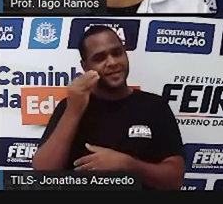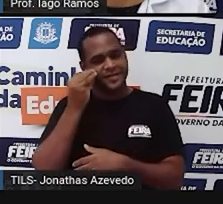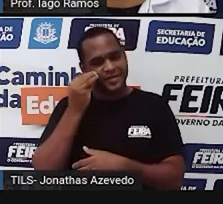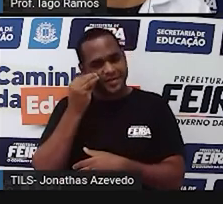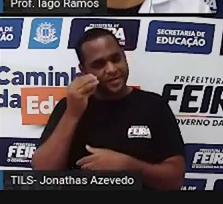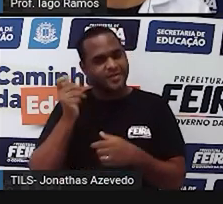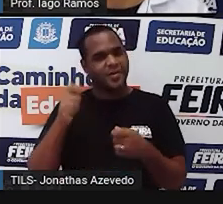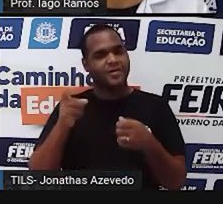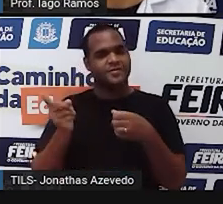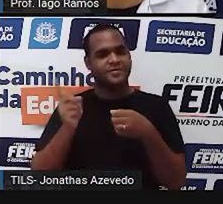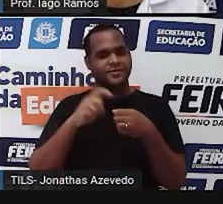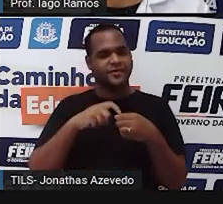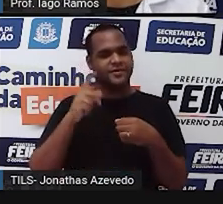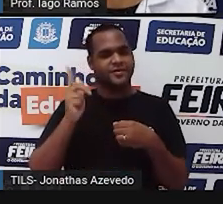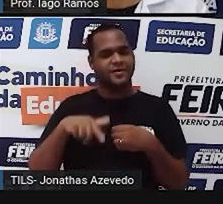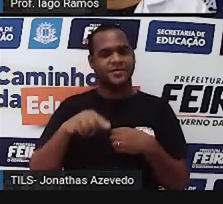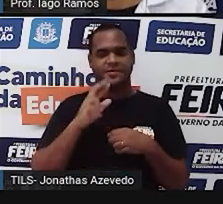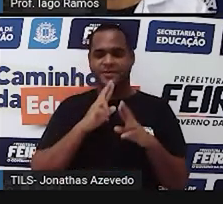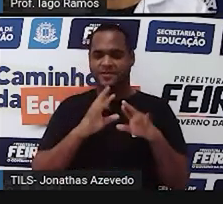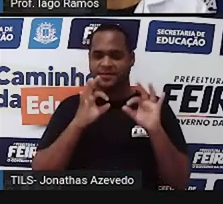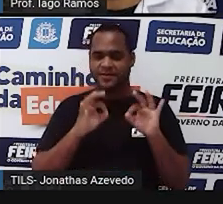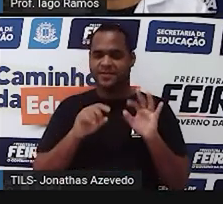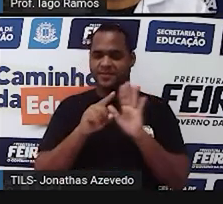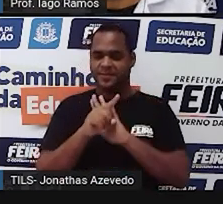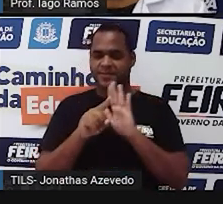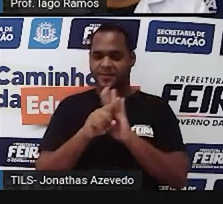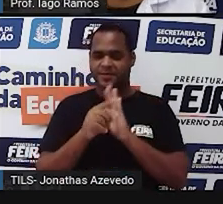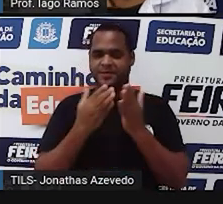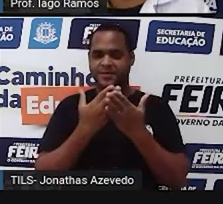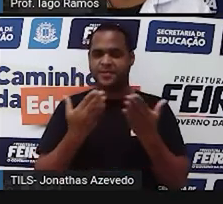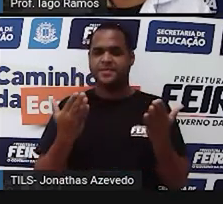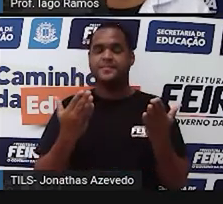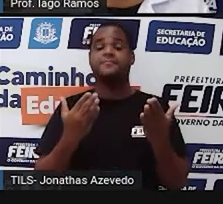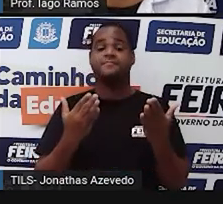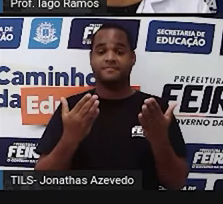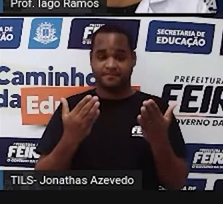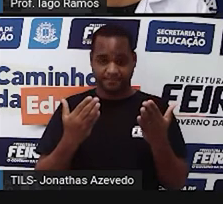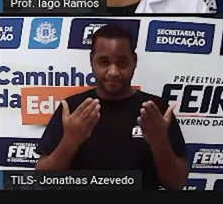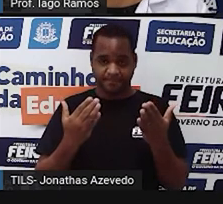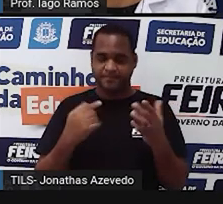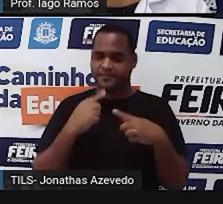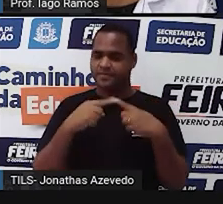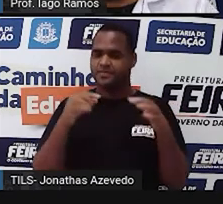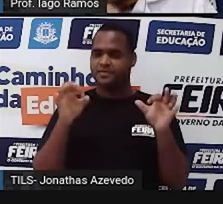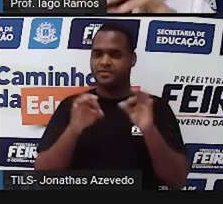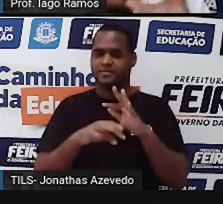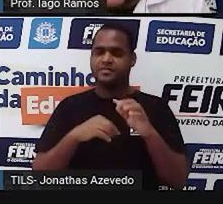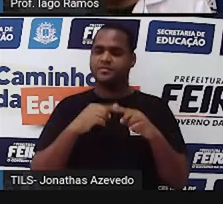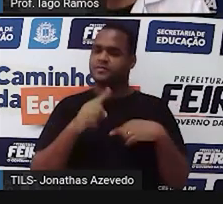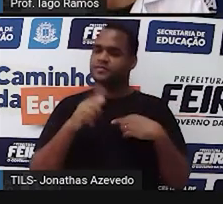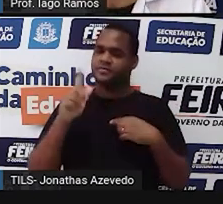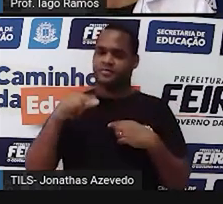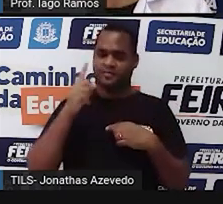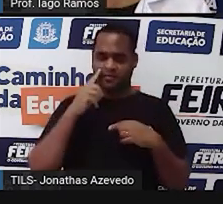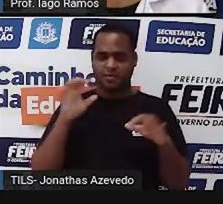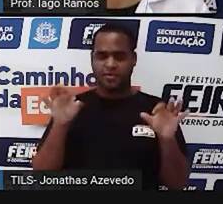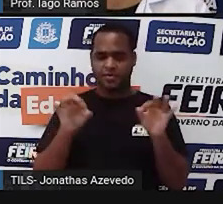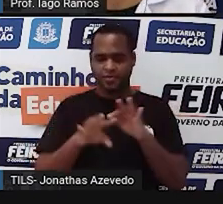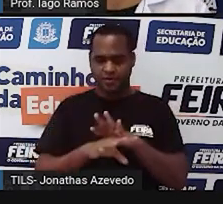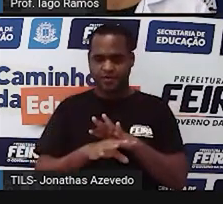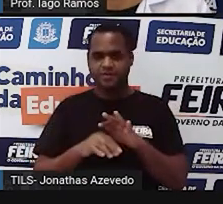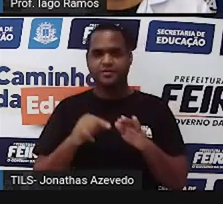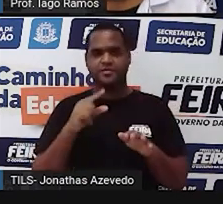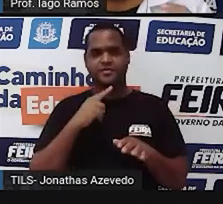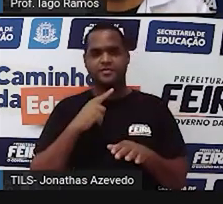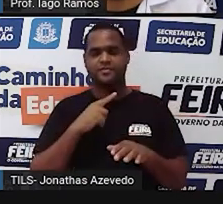clicar e você volta para responder a pergunta de novo. Depois dessa etapa, fecha o